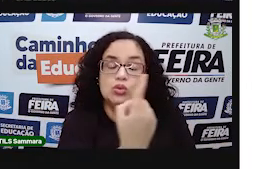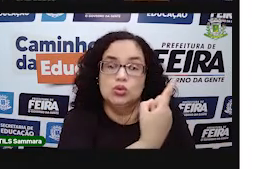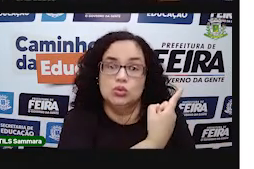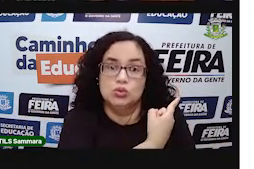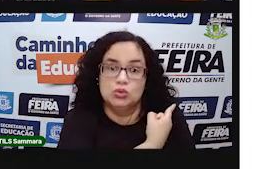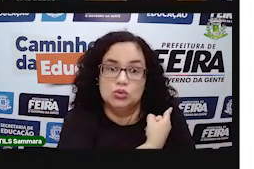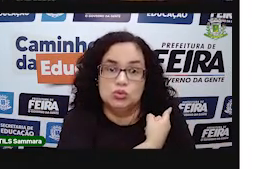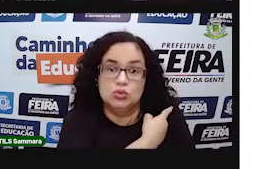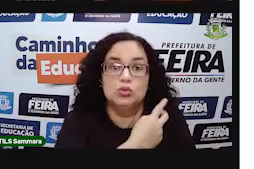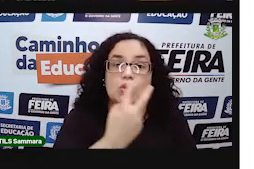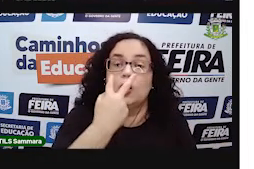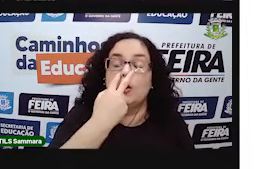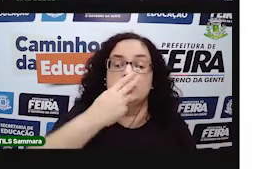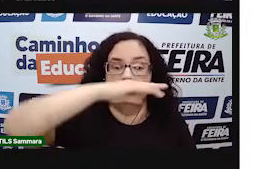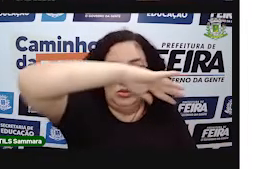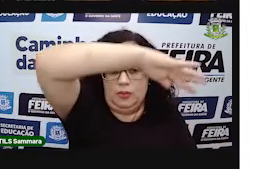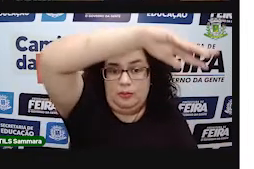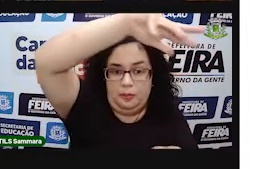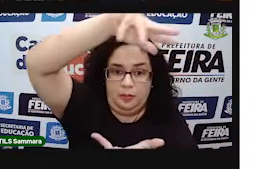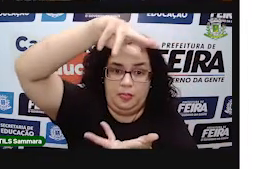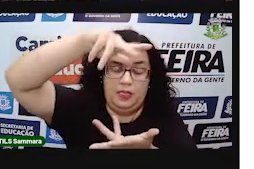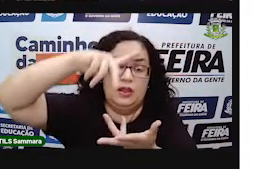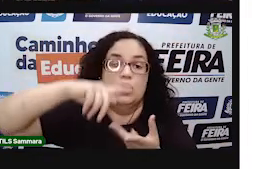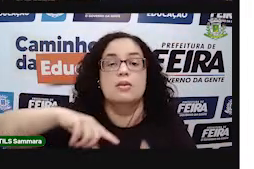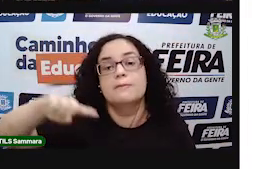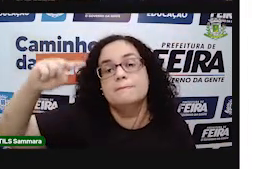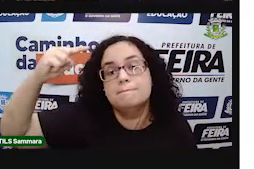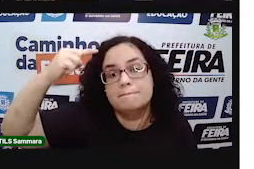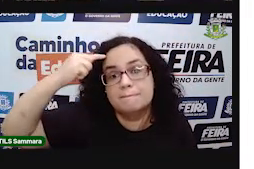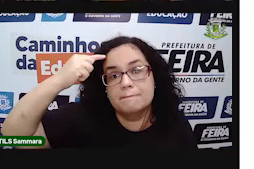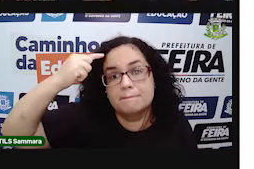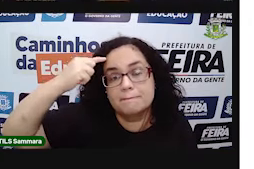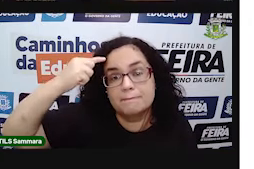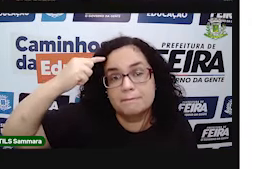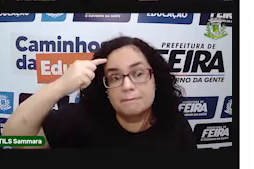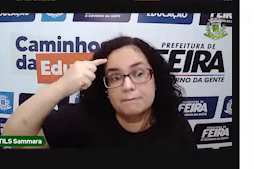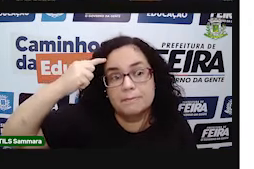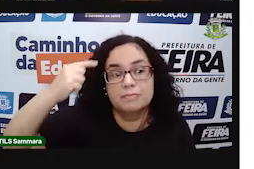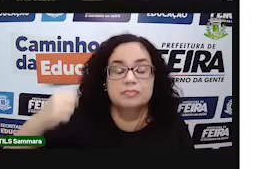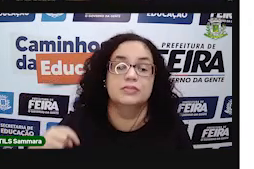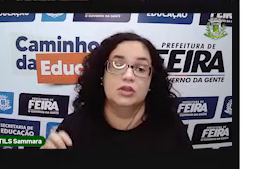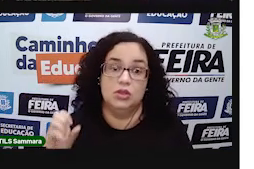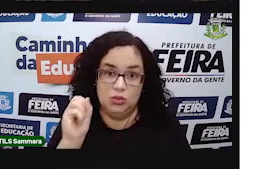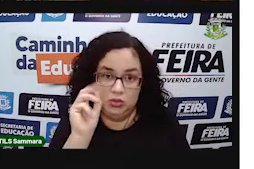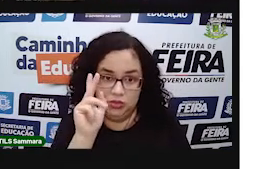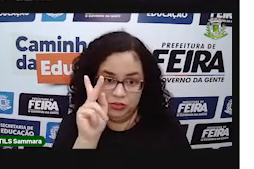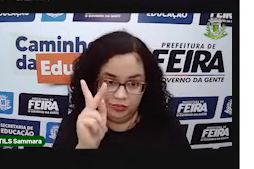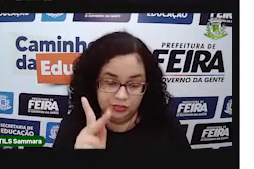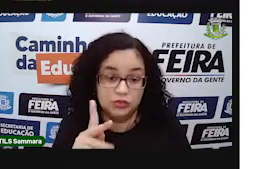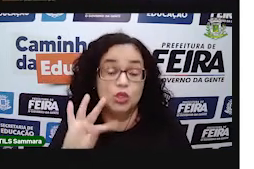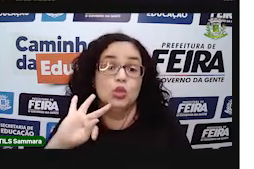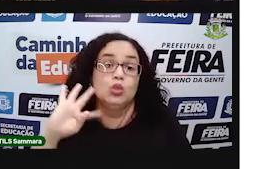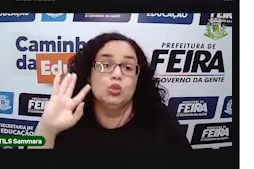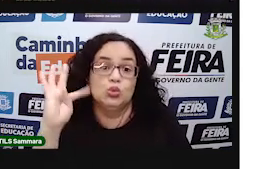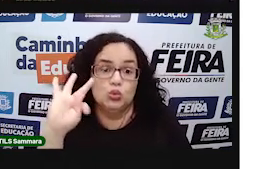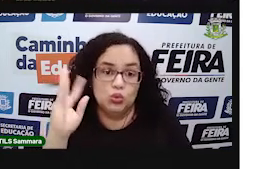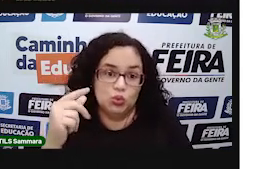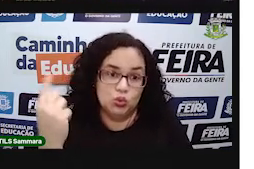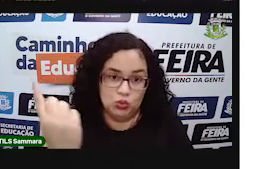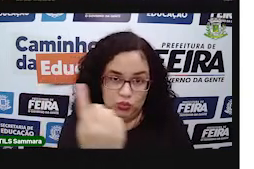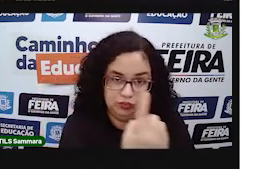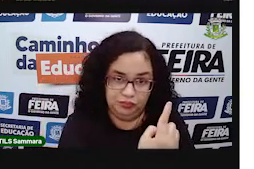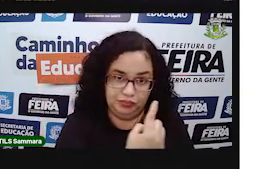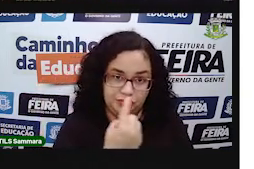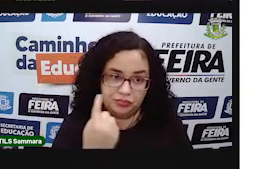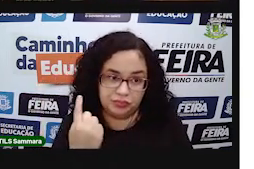o formato do nosso planeta Terra, como nós imaginamos que ele é. Tá bom? Então, tudo à nossa volta.